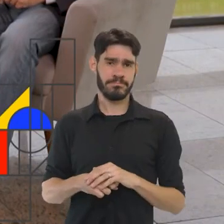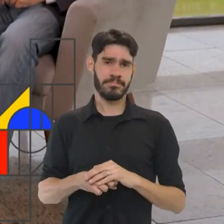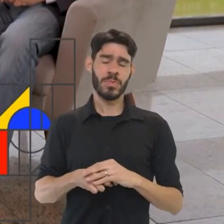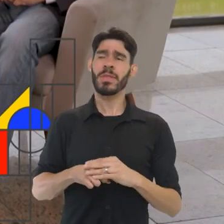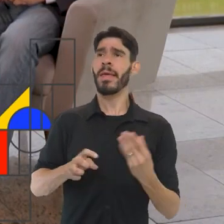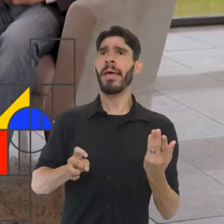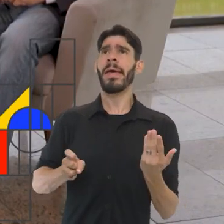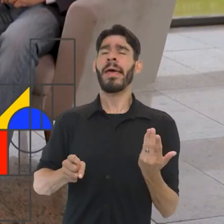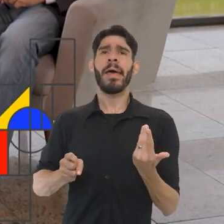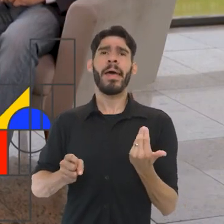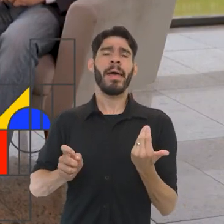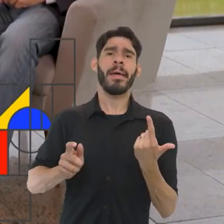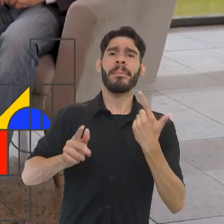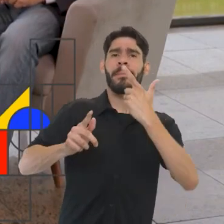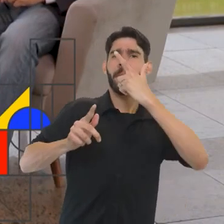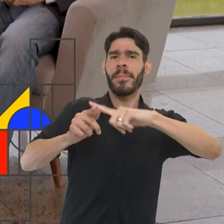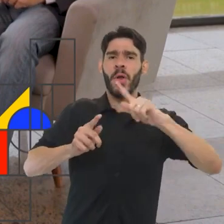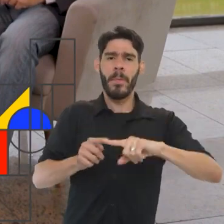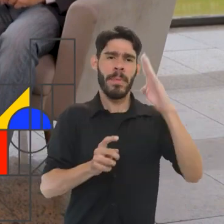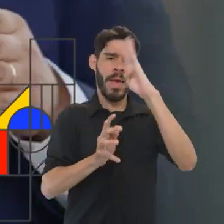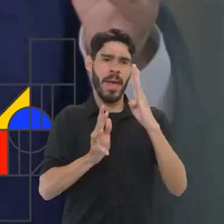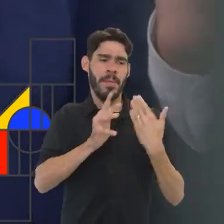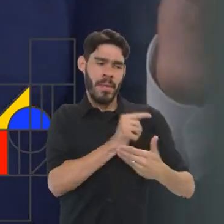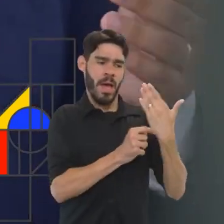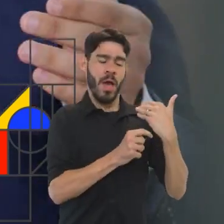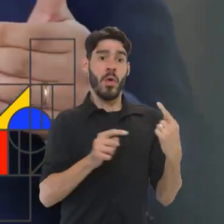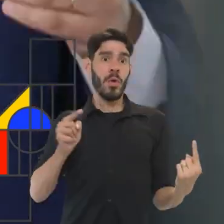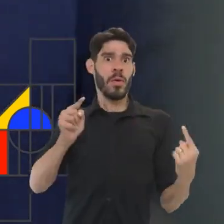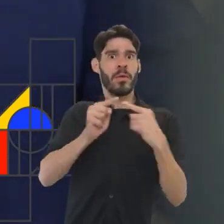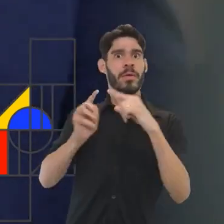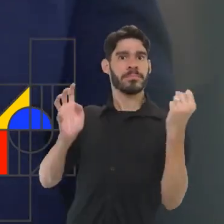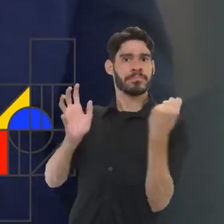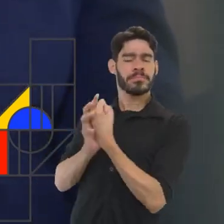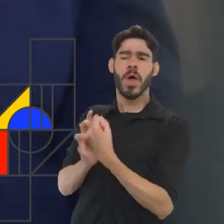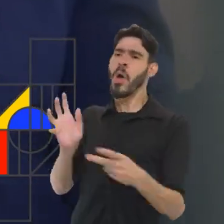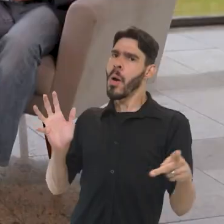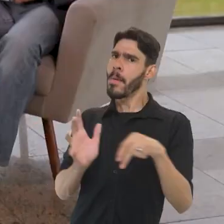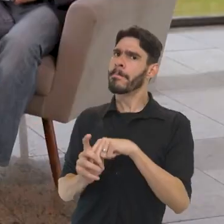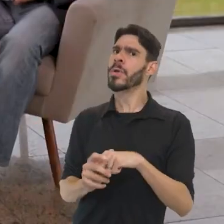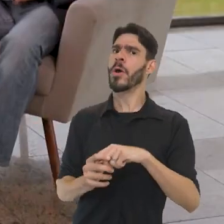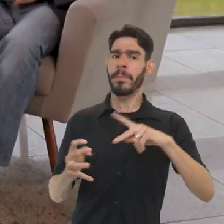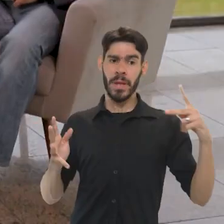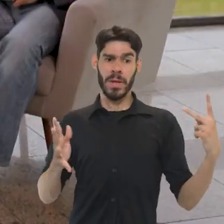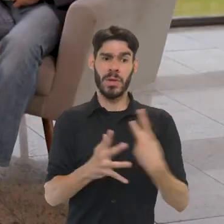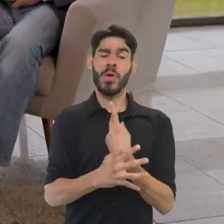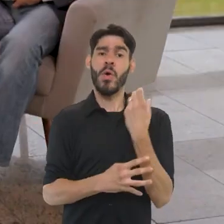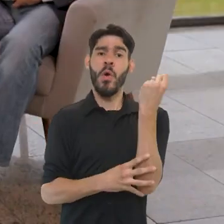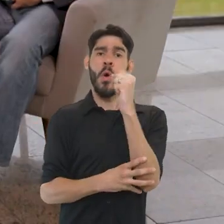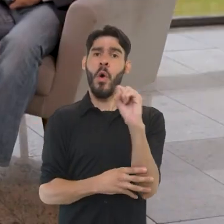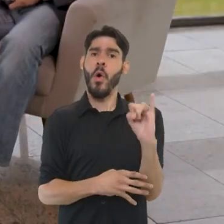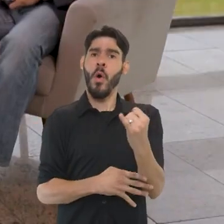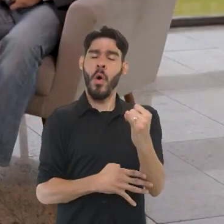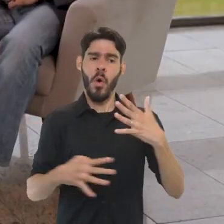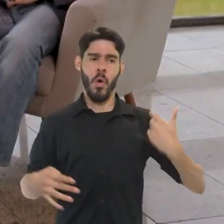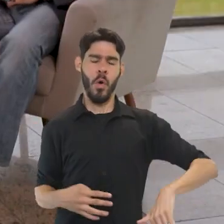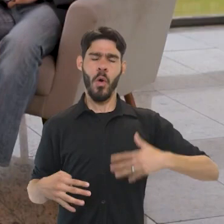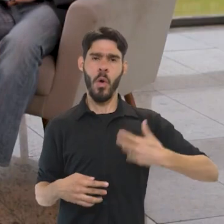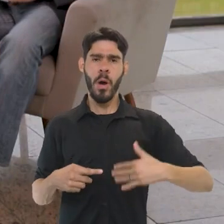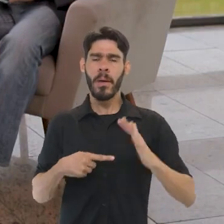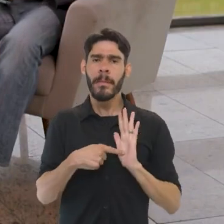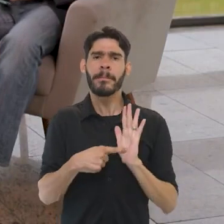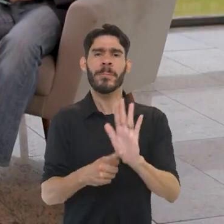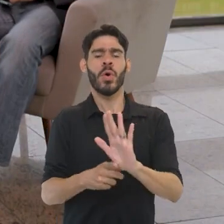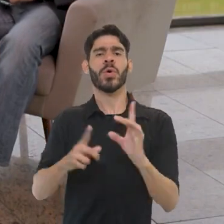depreciação que o Brasil viveu nos últimos anos em relação ao patrimônio. O próprio 8 de janeiro é um caso em que simboliza-se